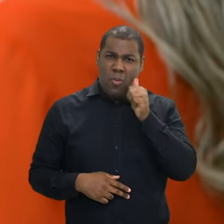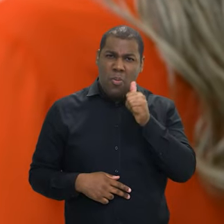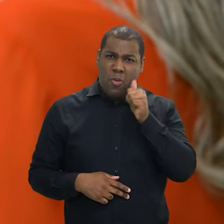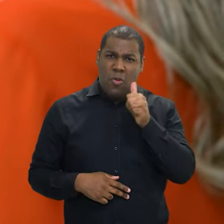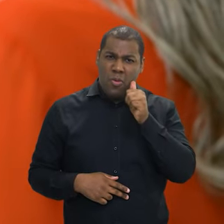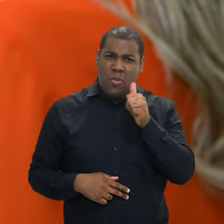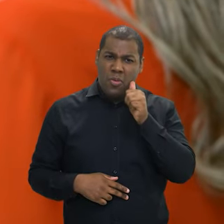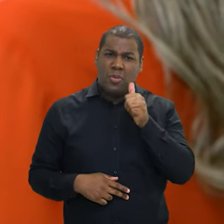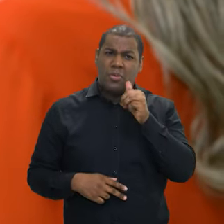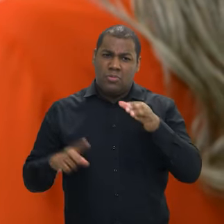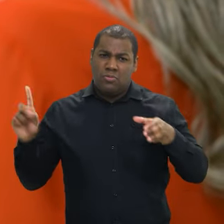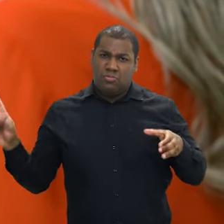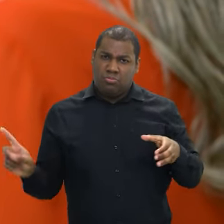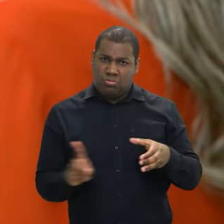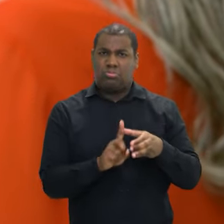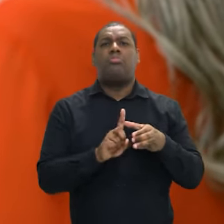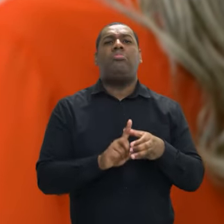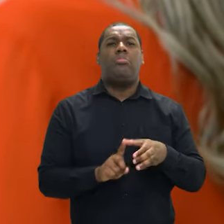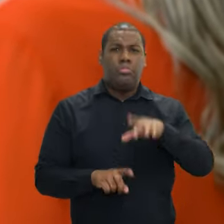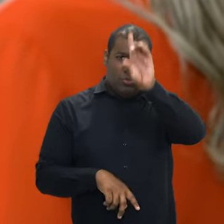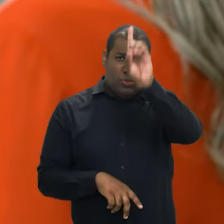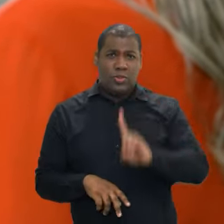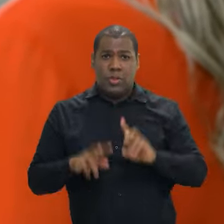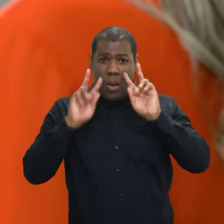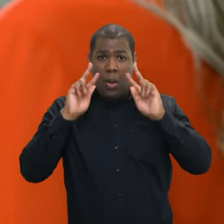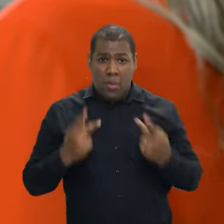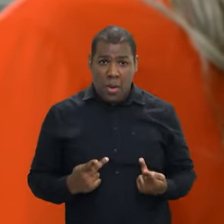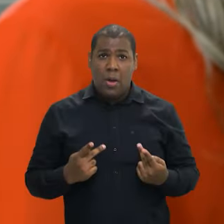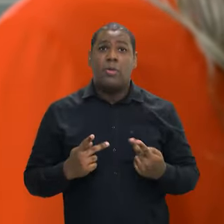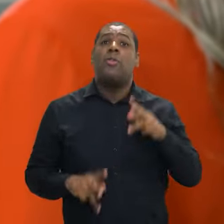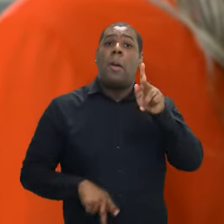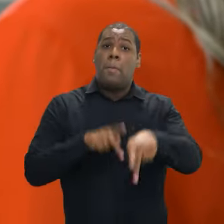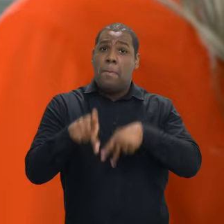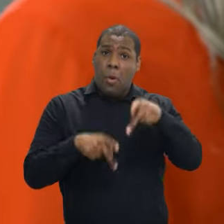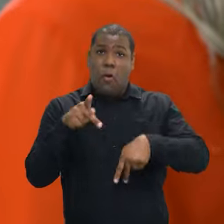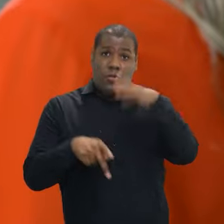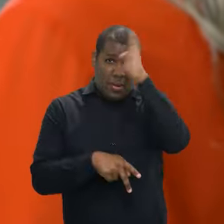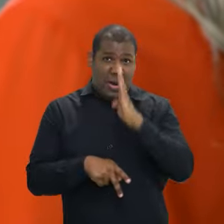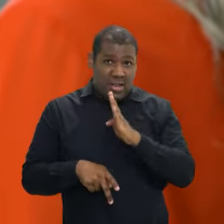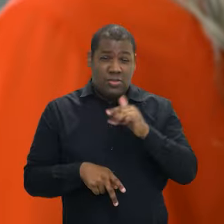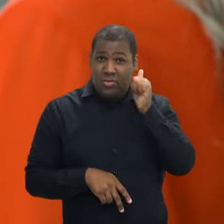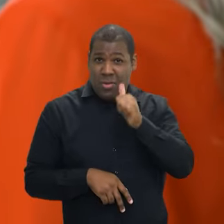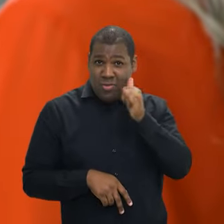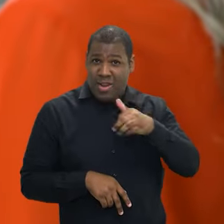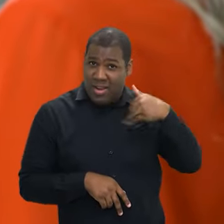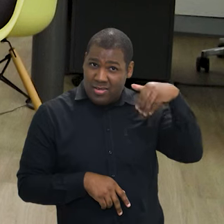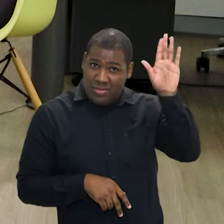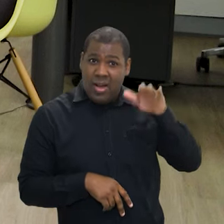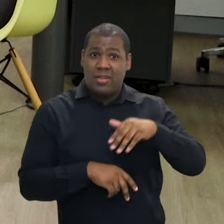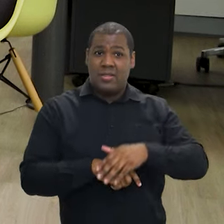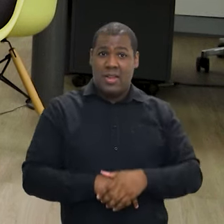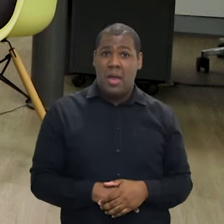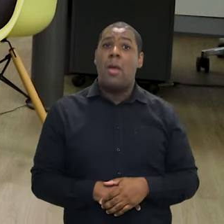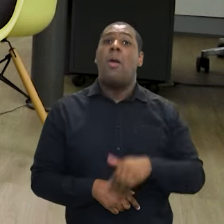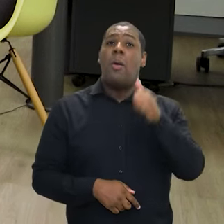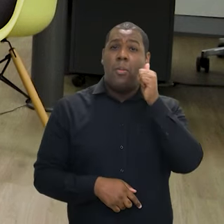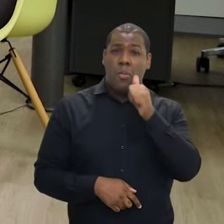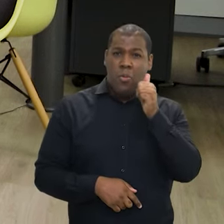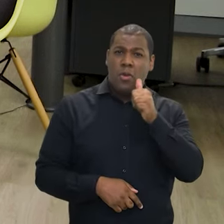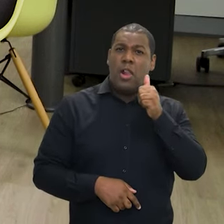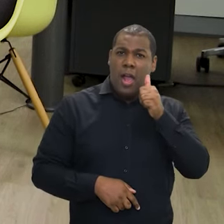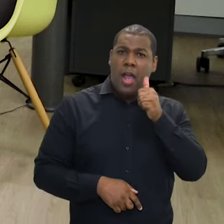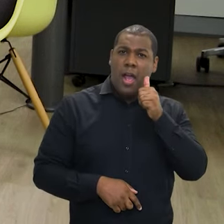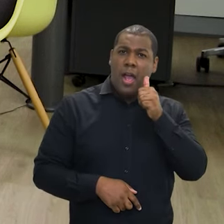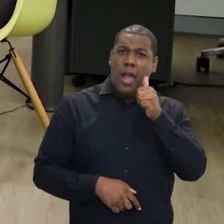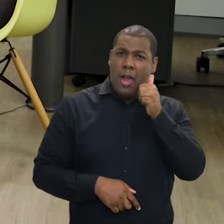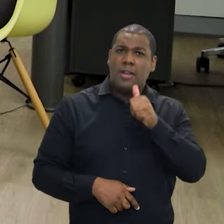As mulheres são a maioria da população do país. As mulheres são muito responsáveis pela estruturação